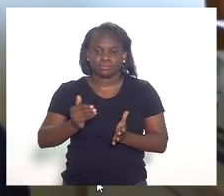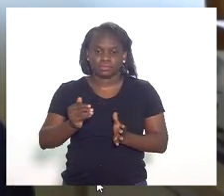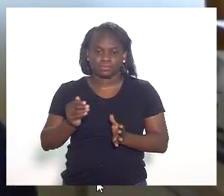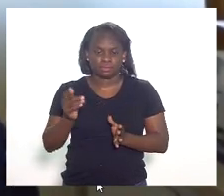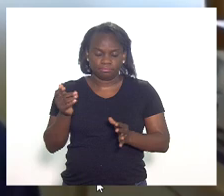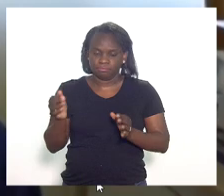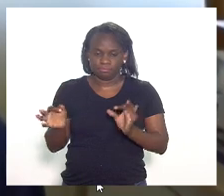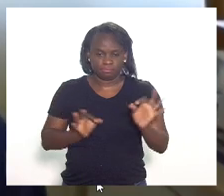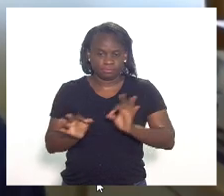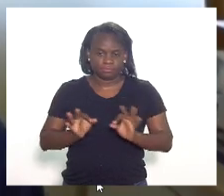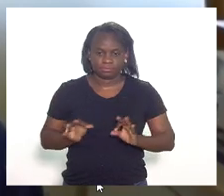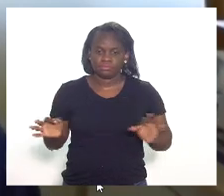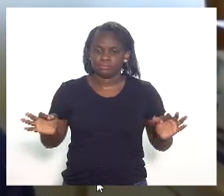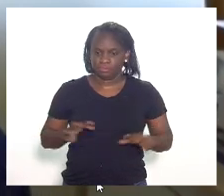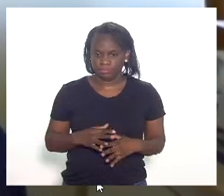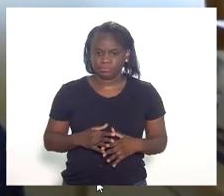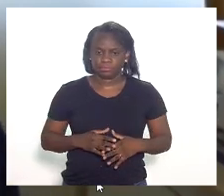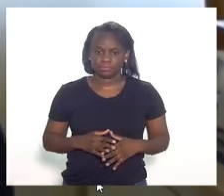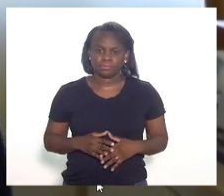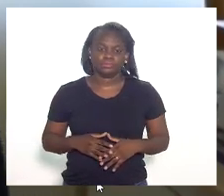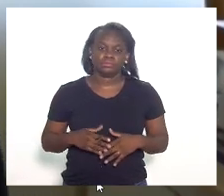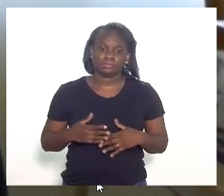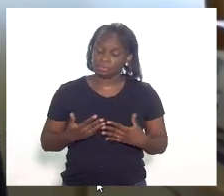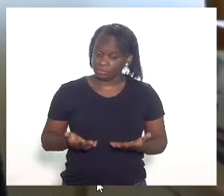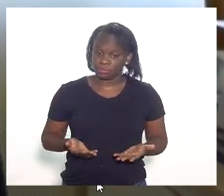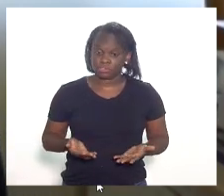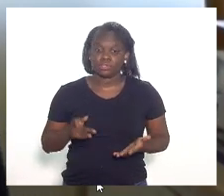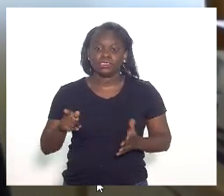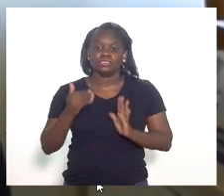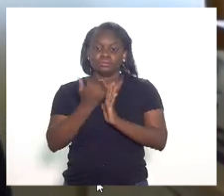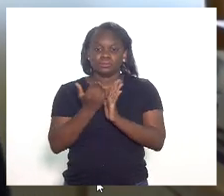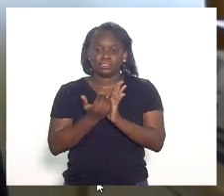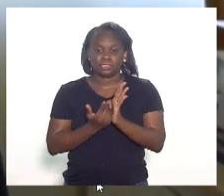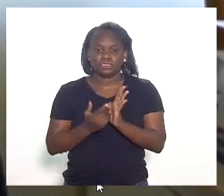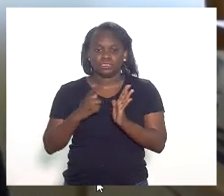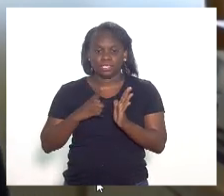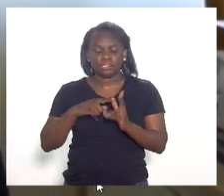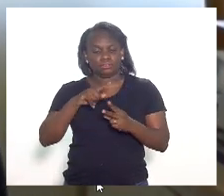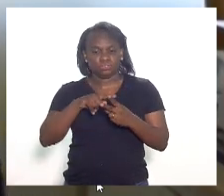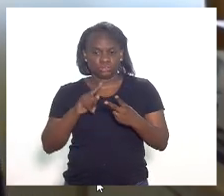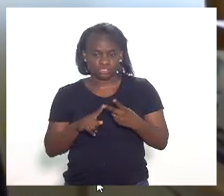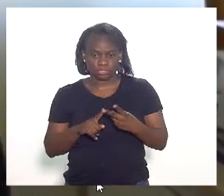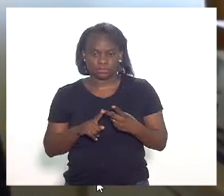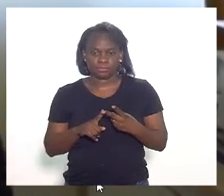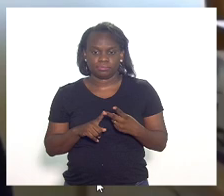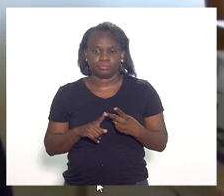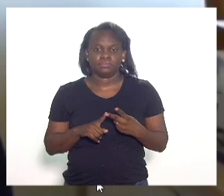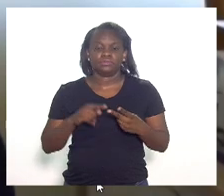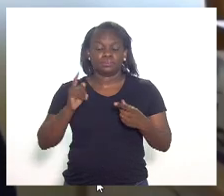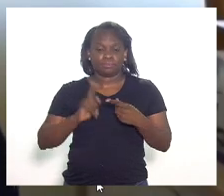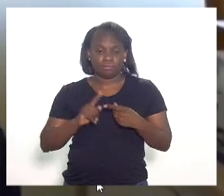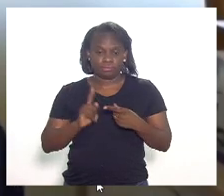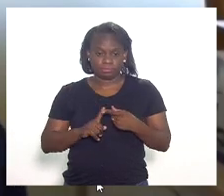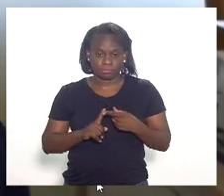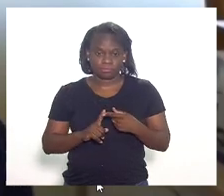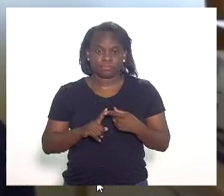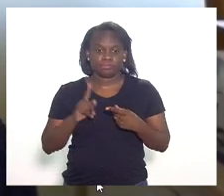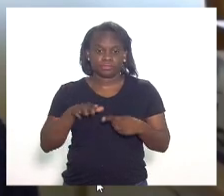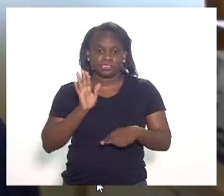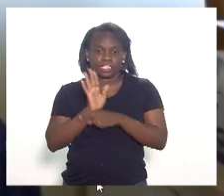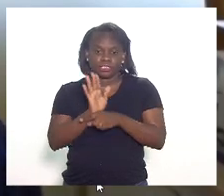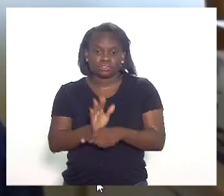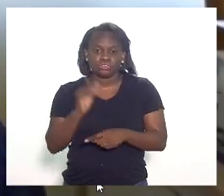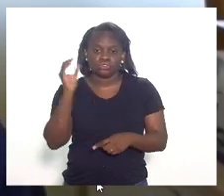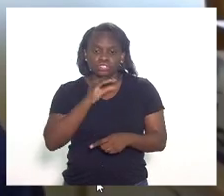funcionar. Isto é, este programa tem duas vertentes. A primeira do auxílio